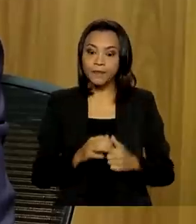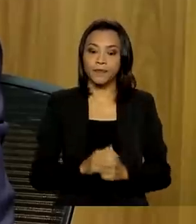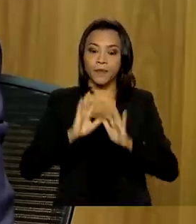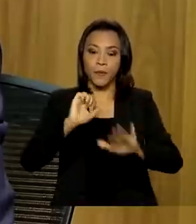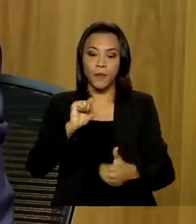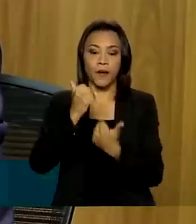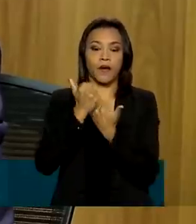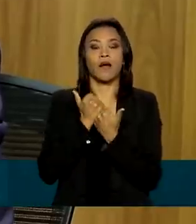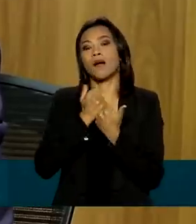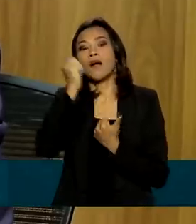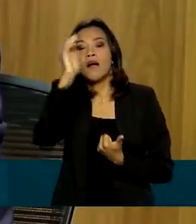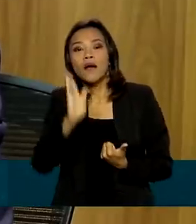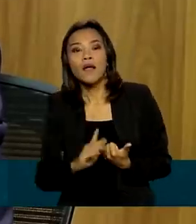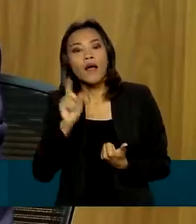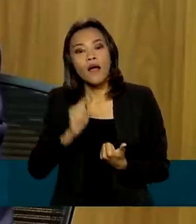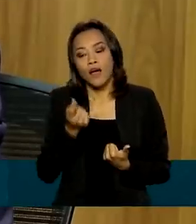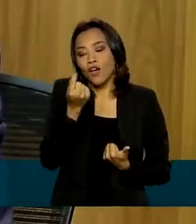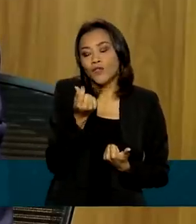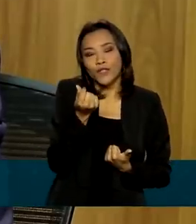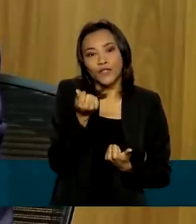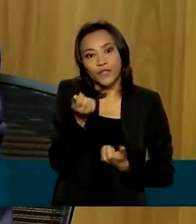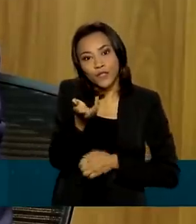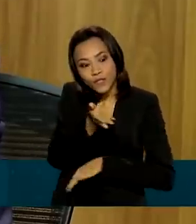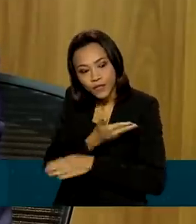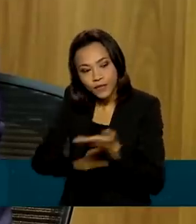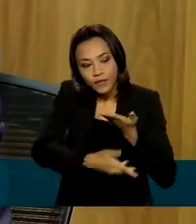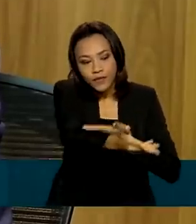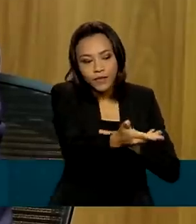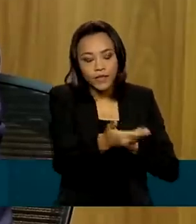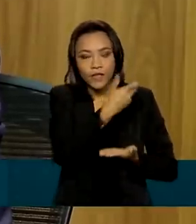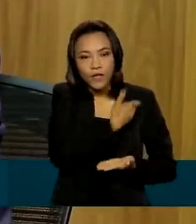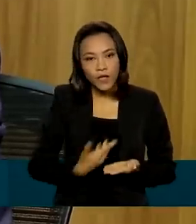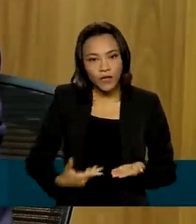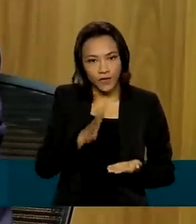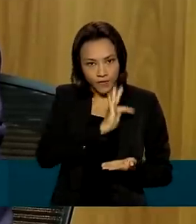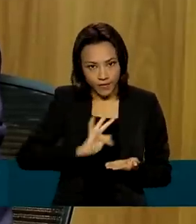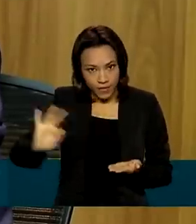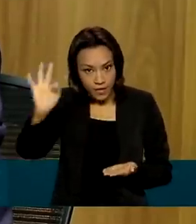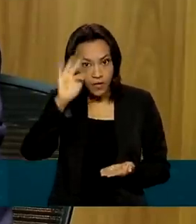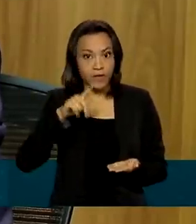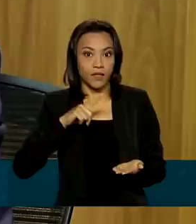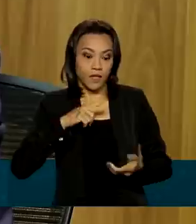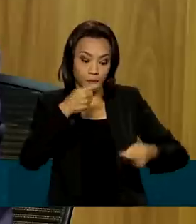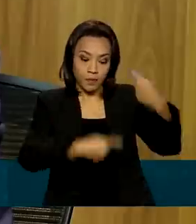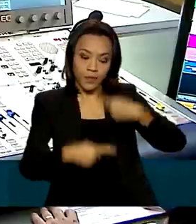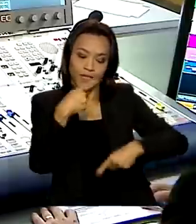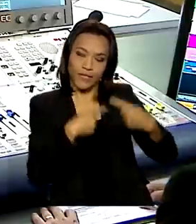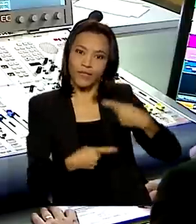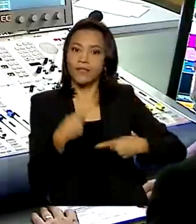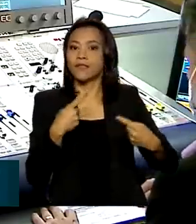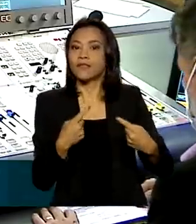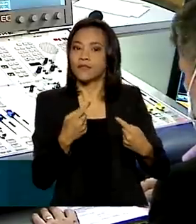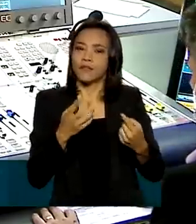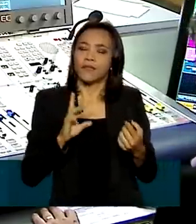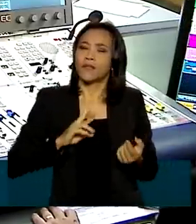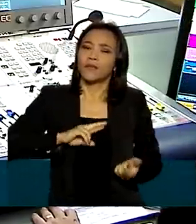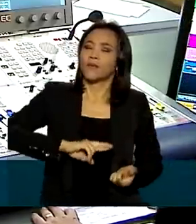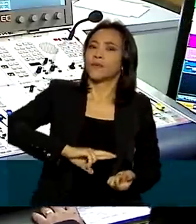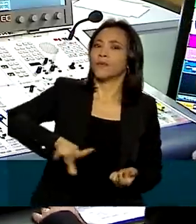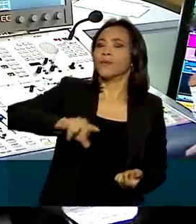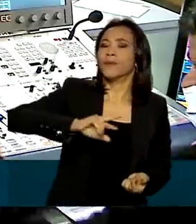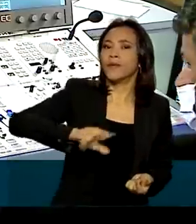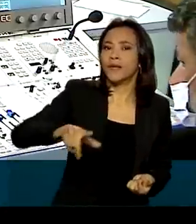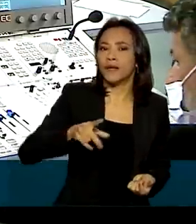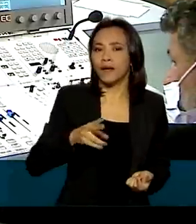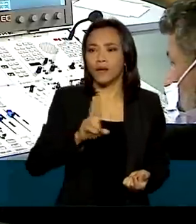permanente de transferência de renda do governo federal que interliga políticas públicas, portanto ele chega fortalecido. Não é necessário fazer